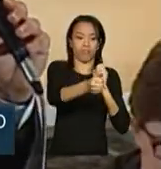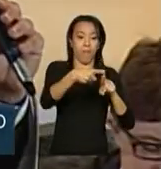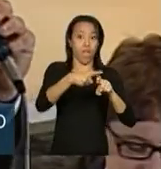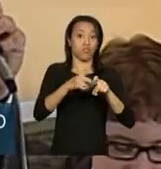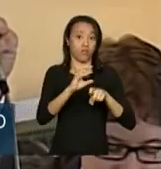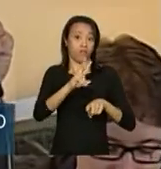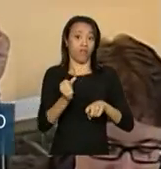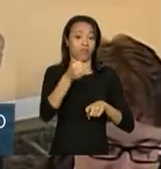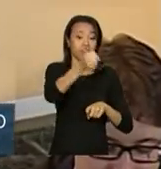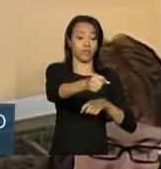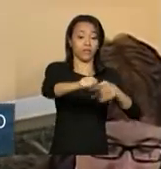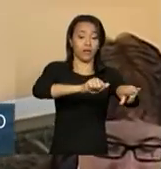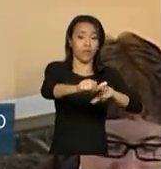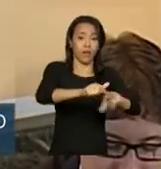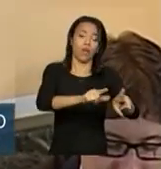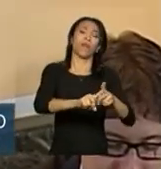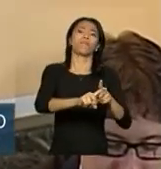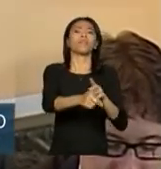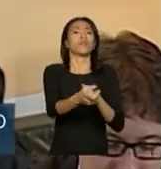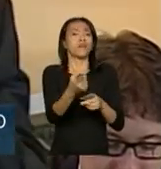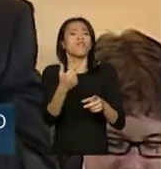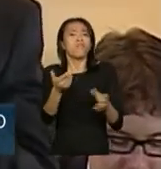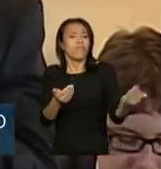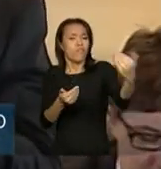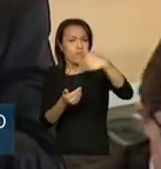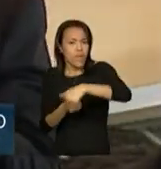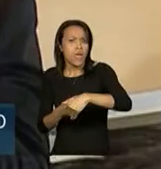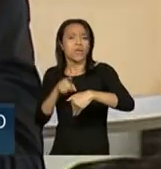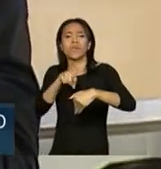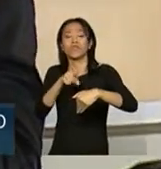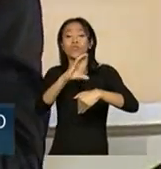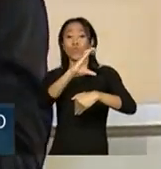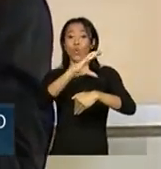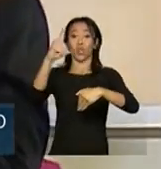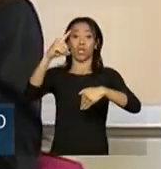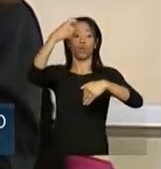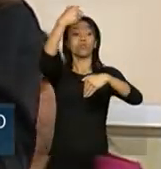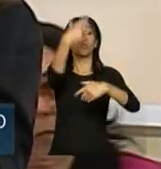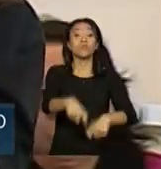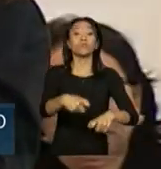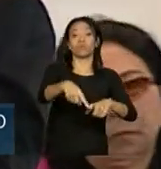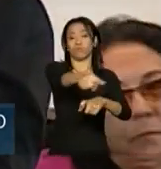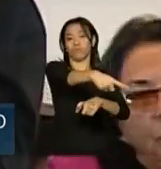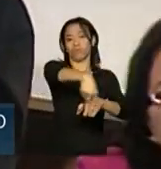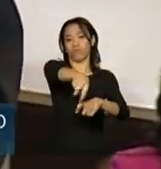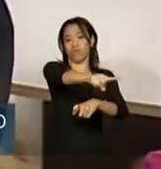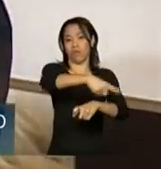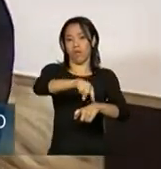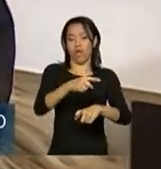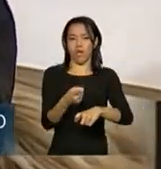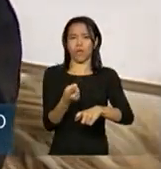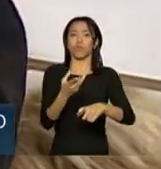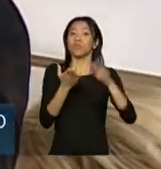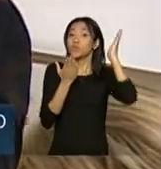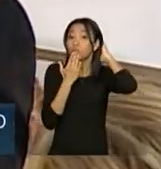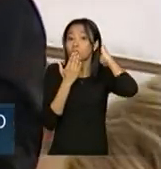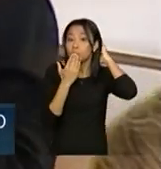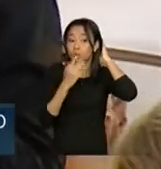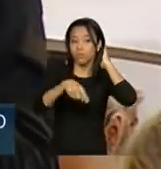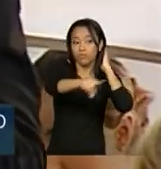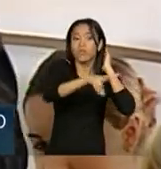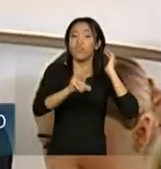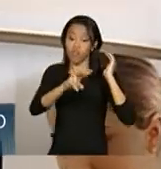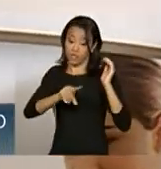Virão para conversar com vocês, para estarem com vocês, os coordenadores locais dos distritos de saúde indígena, onde vocês vão